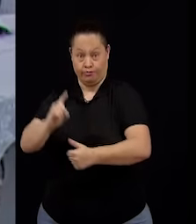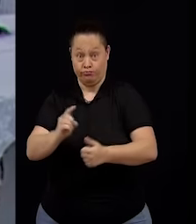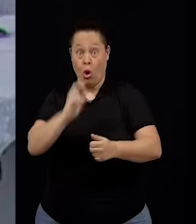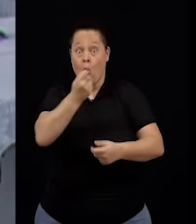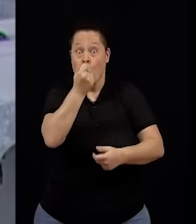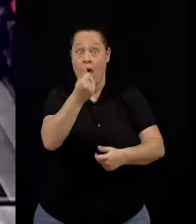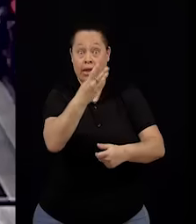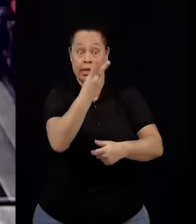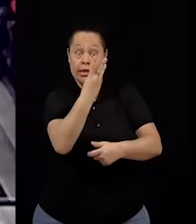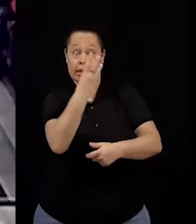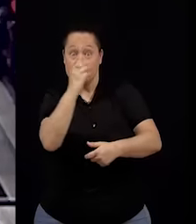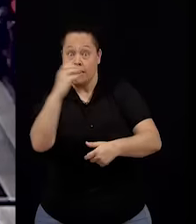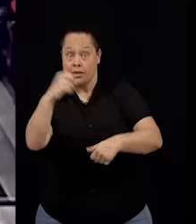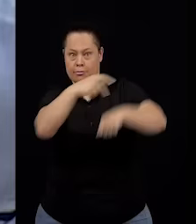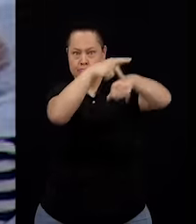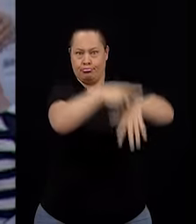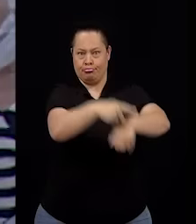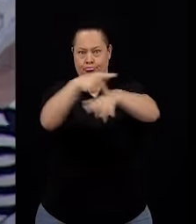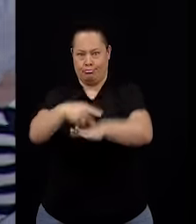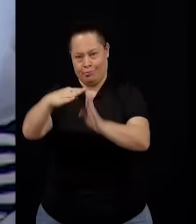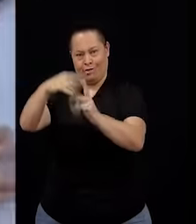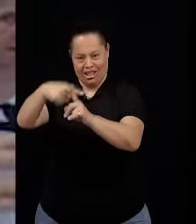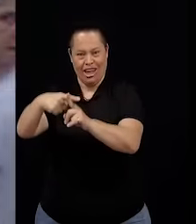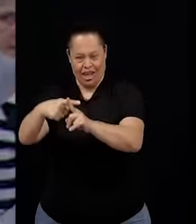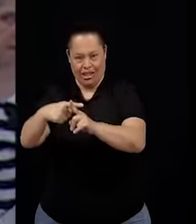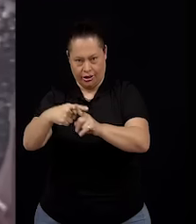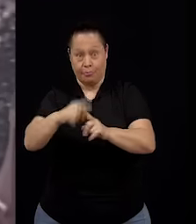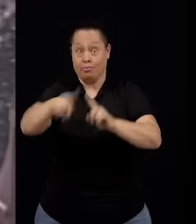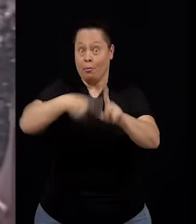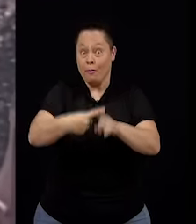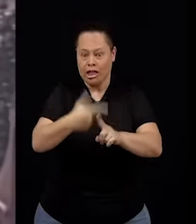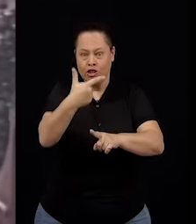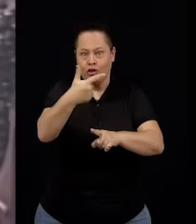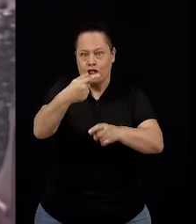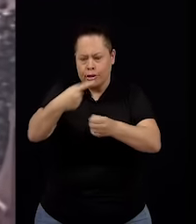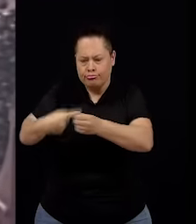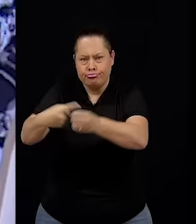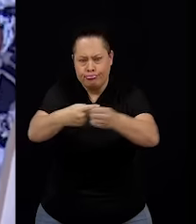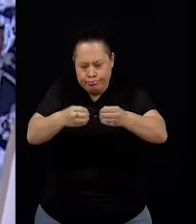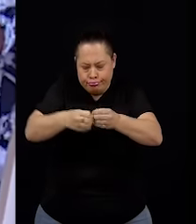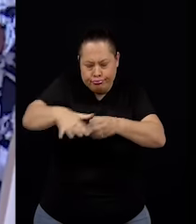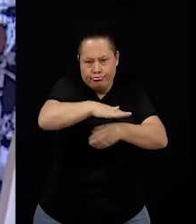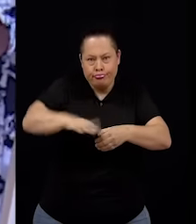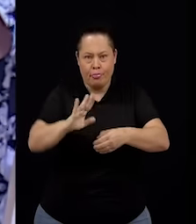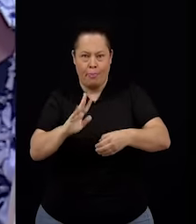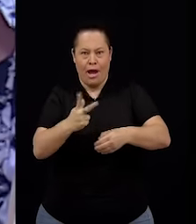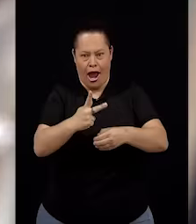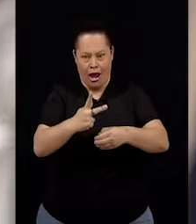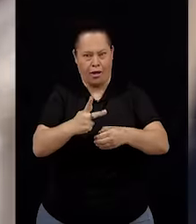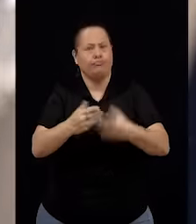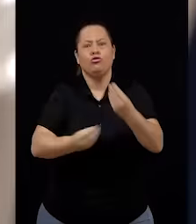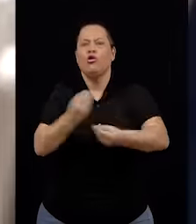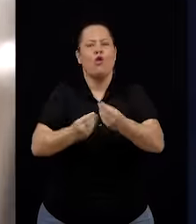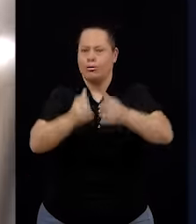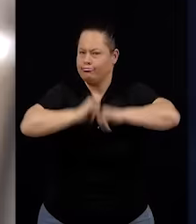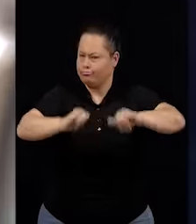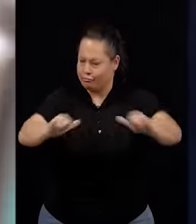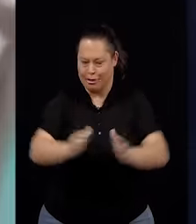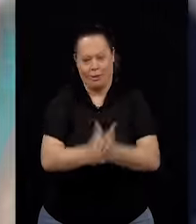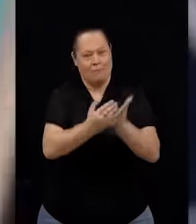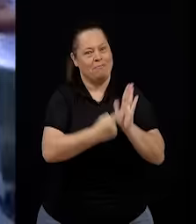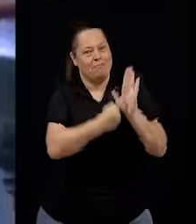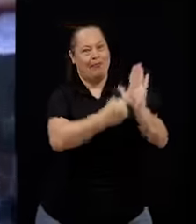capital mineira e em 27 municípios da região metropolitana. Para levar a Palavra de Deus a todos esses lugares,